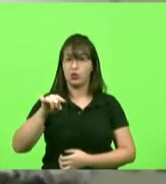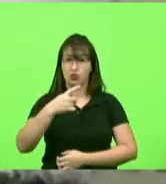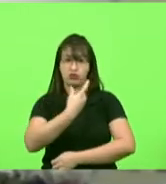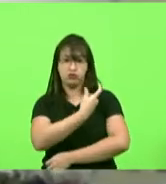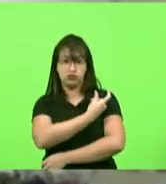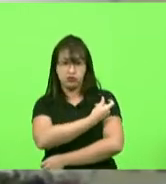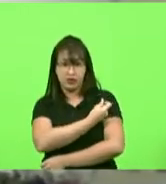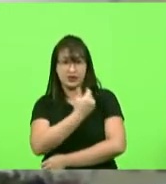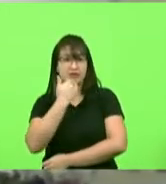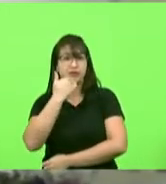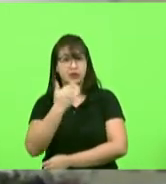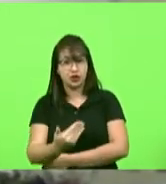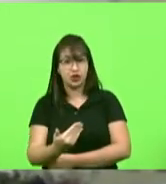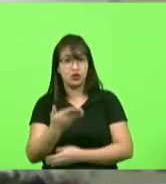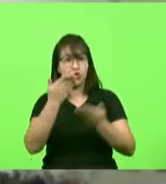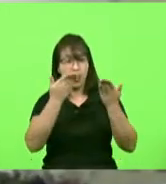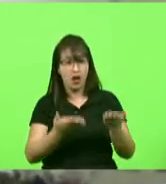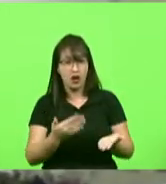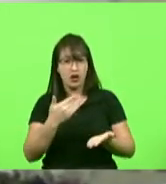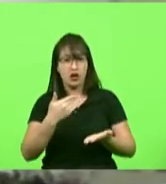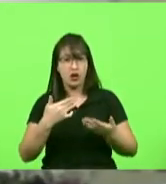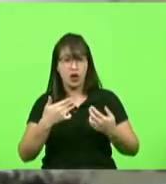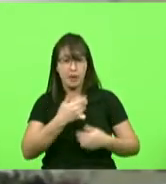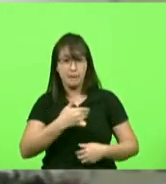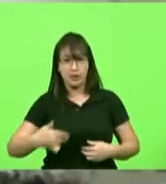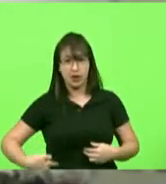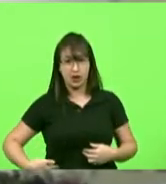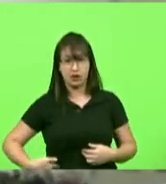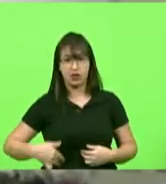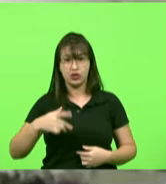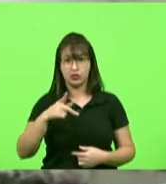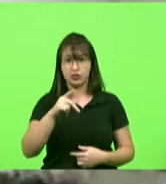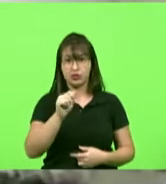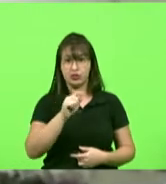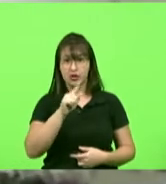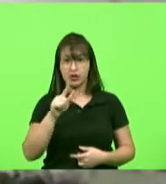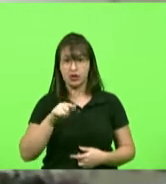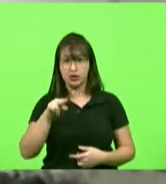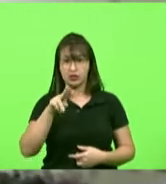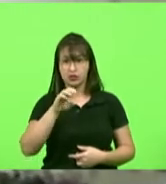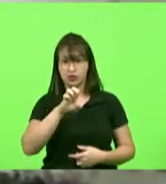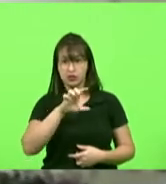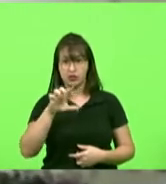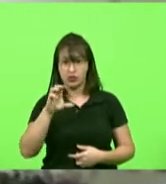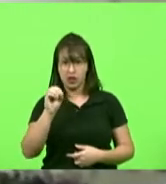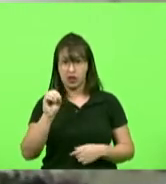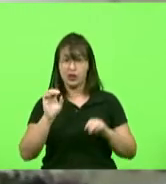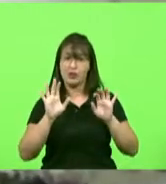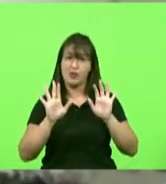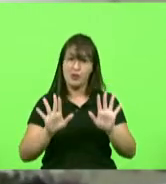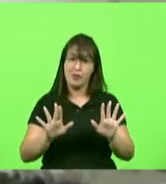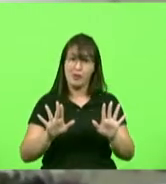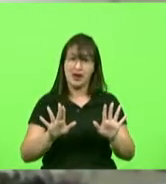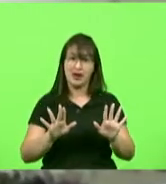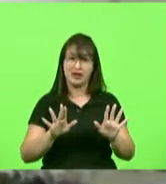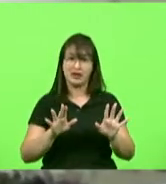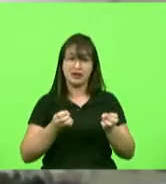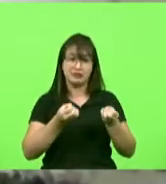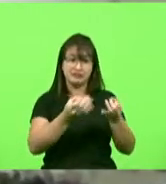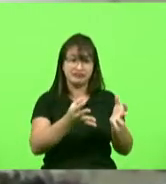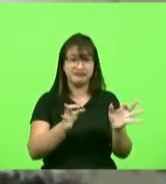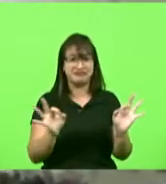ministro Pazuello mas que obviamente não foi atendido eu quero destacar essas